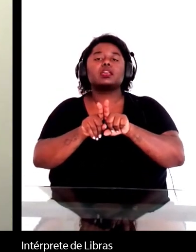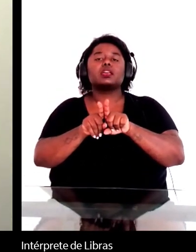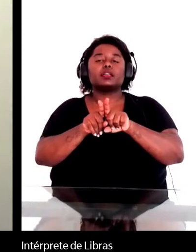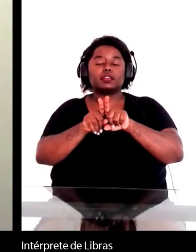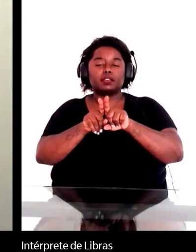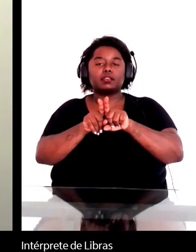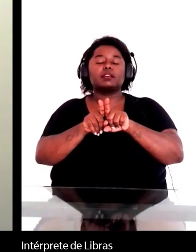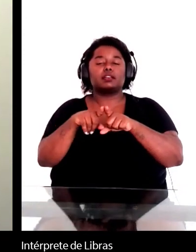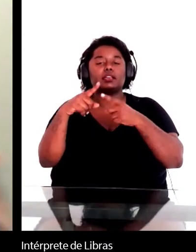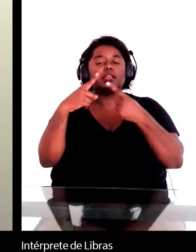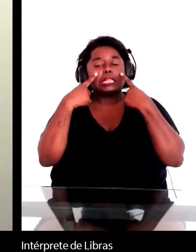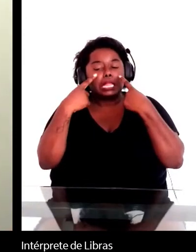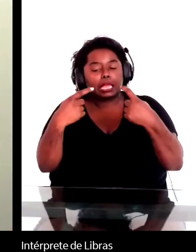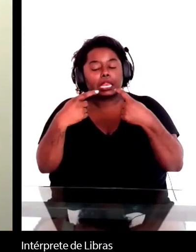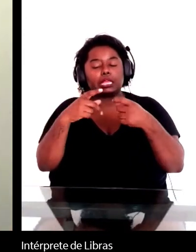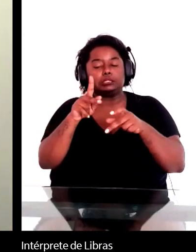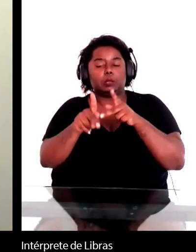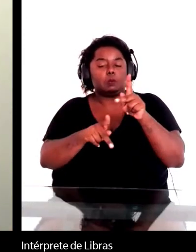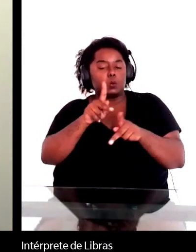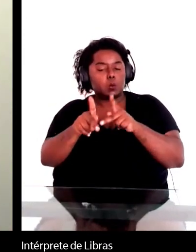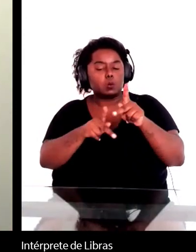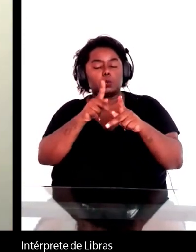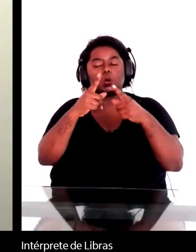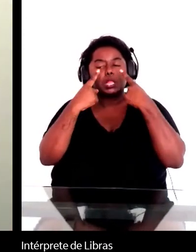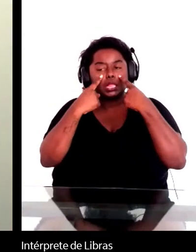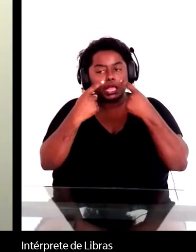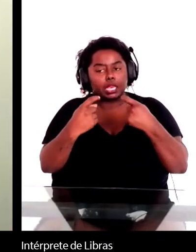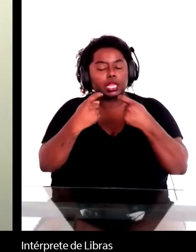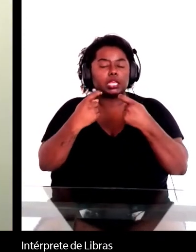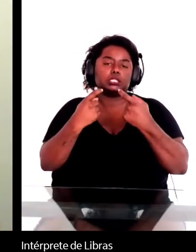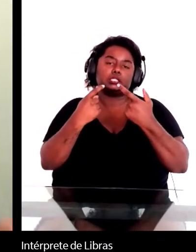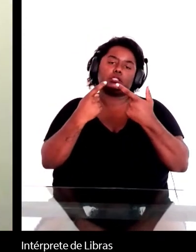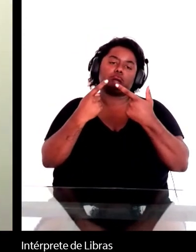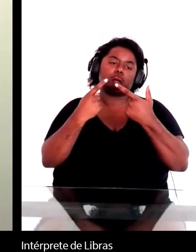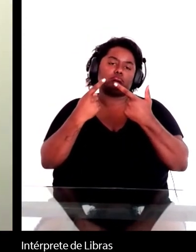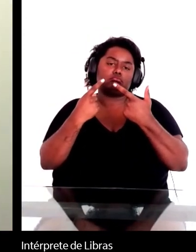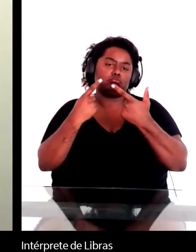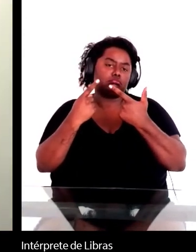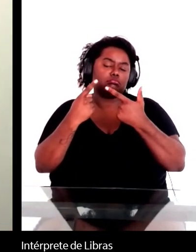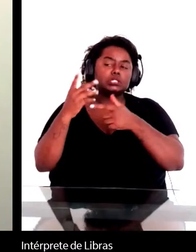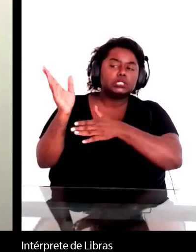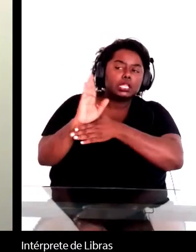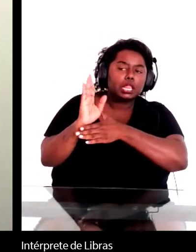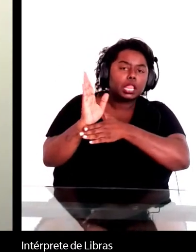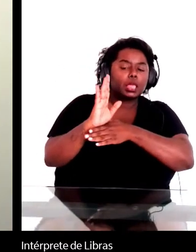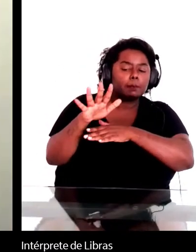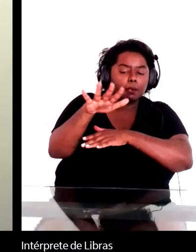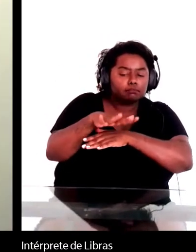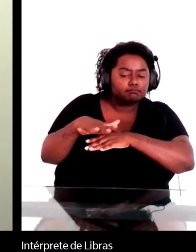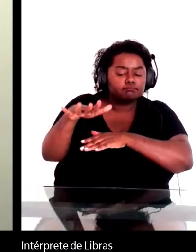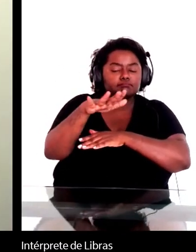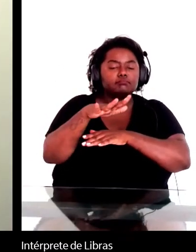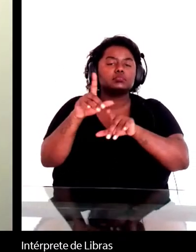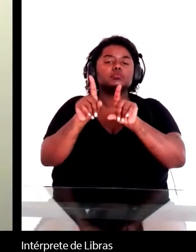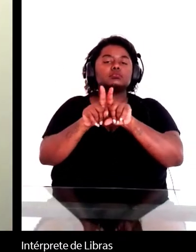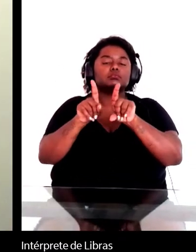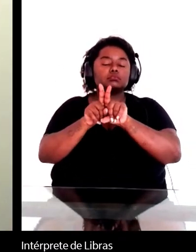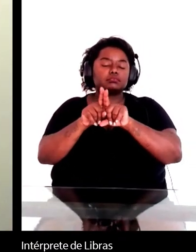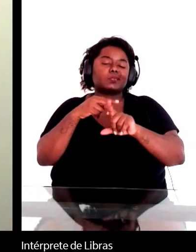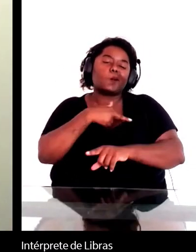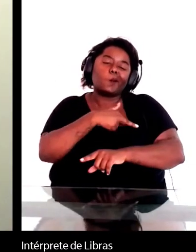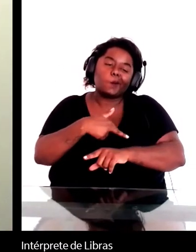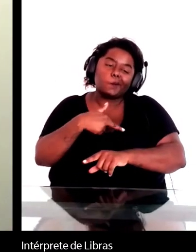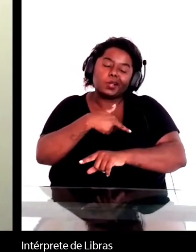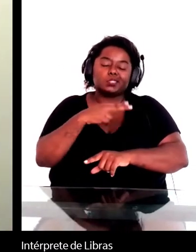grande público, dos grandes produtores de cinema, pelos romances históricos